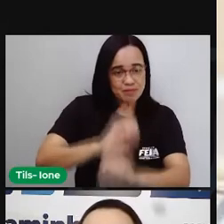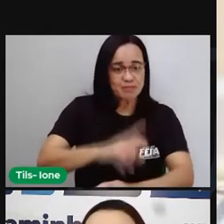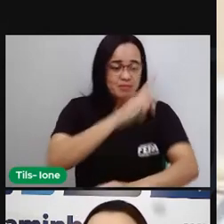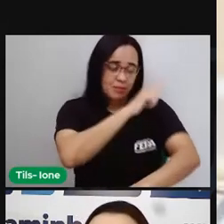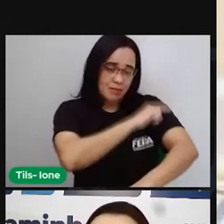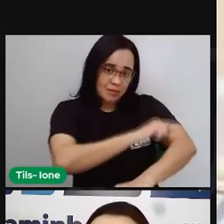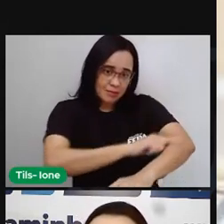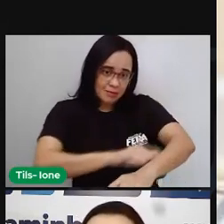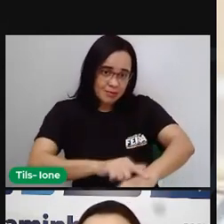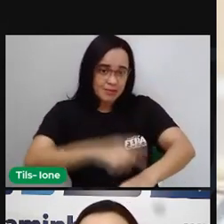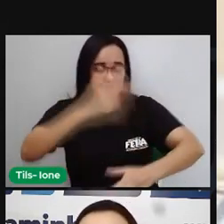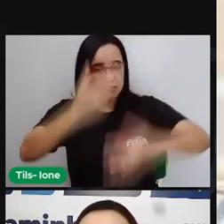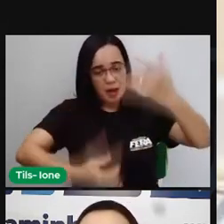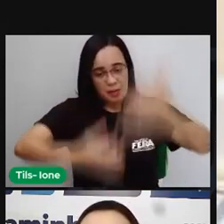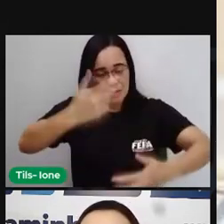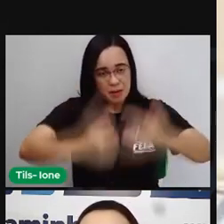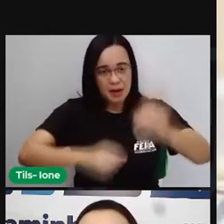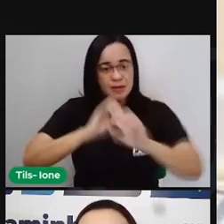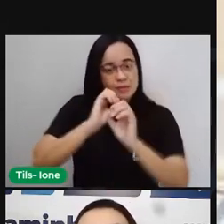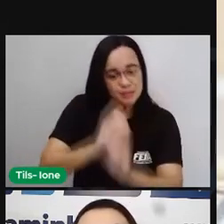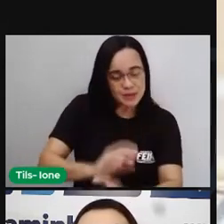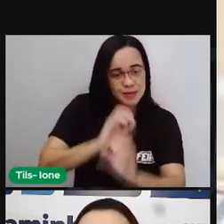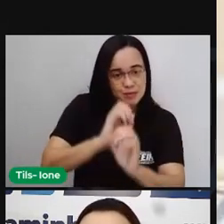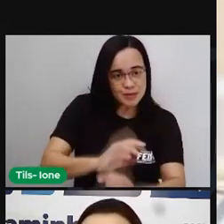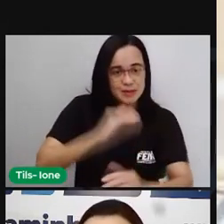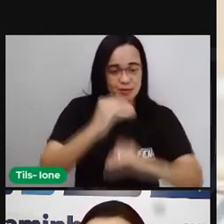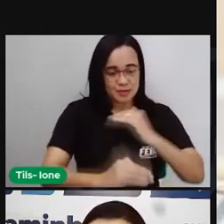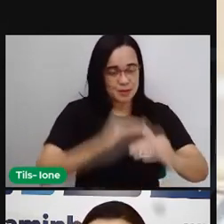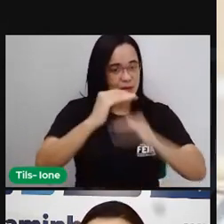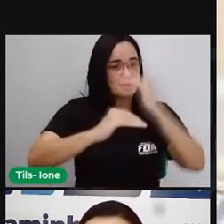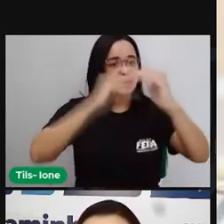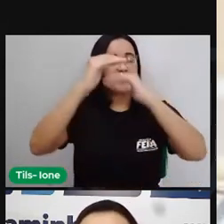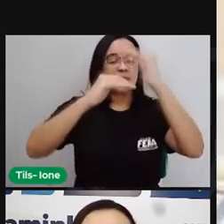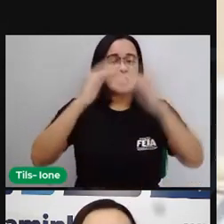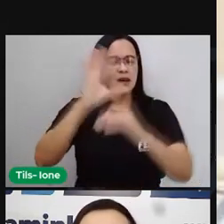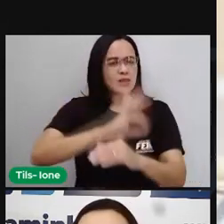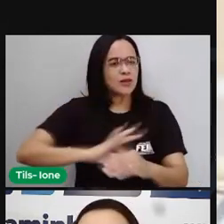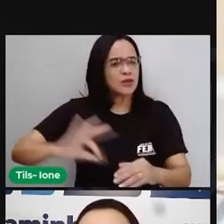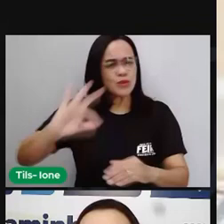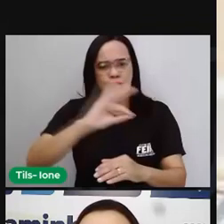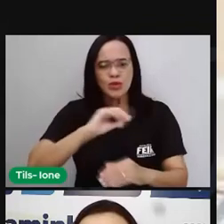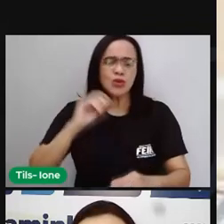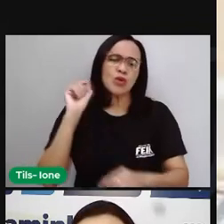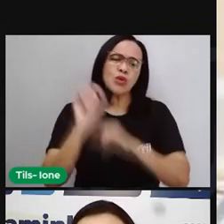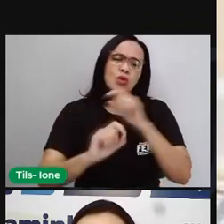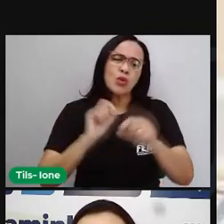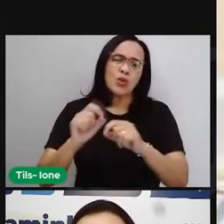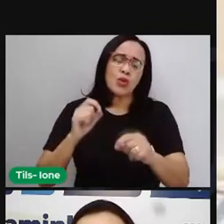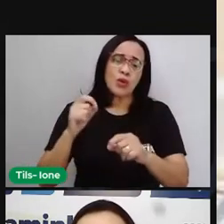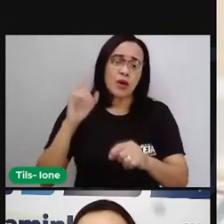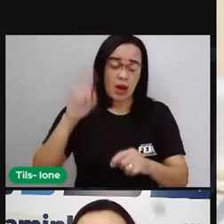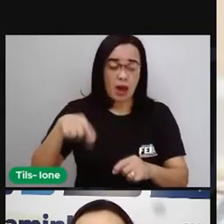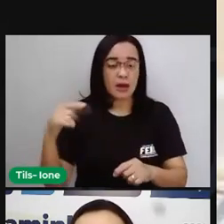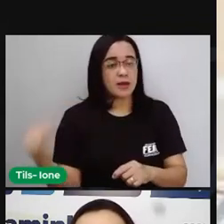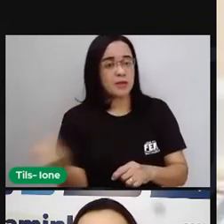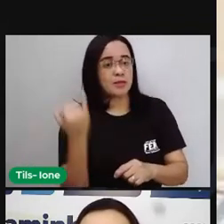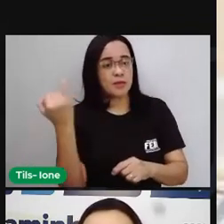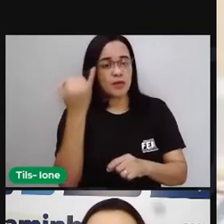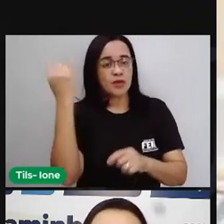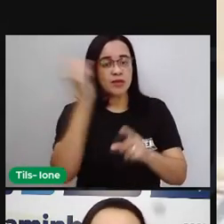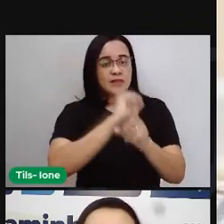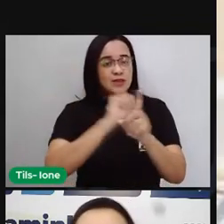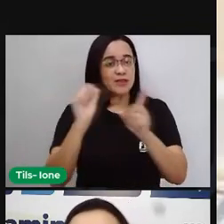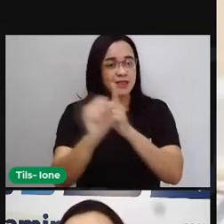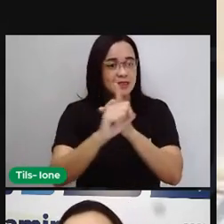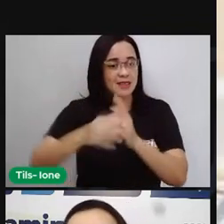integrantes familiares importantes na nossa sociedade desde muito tempo atrás. Então, fazem